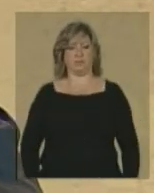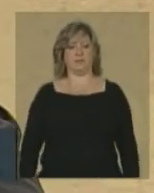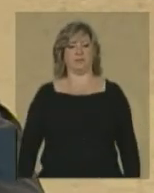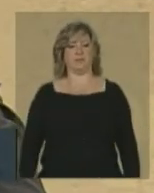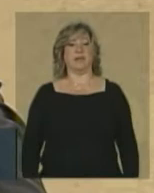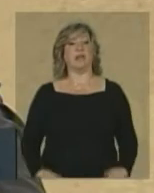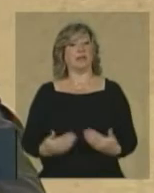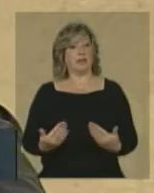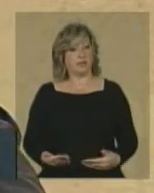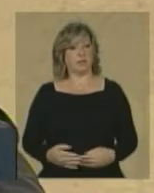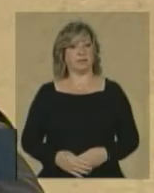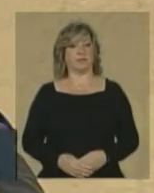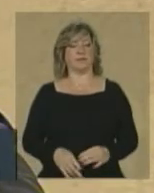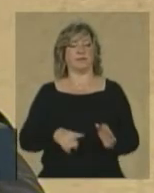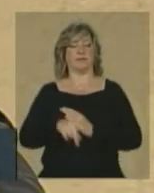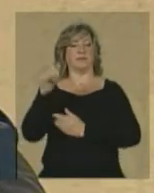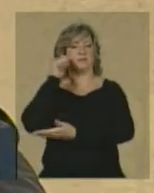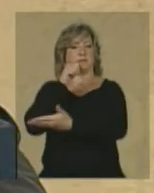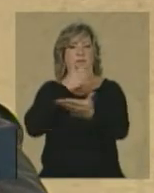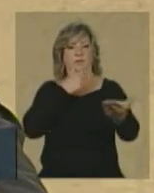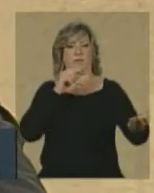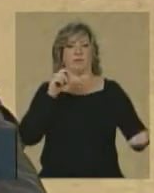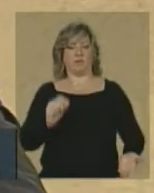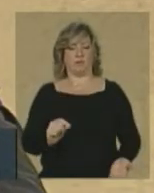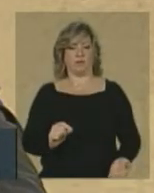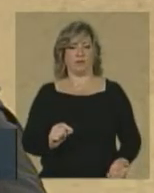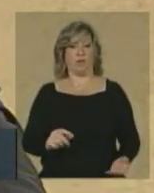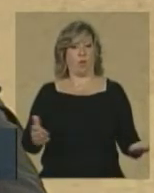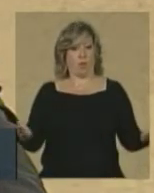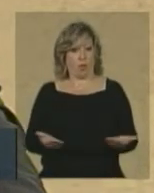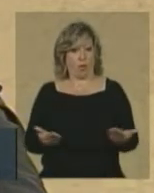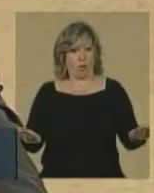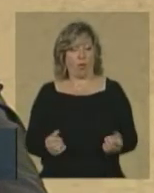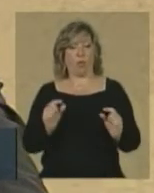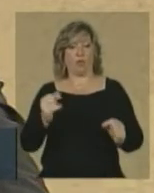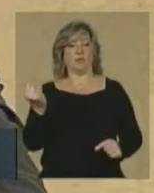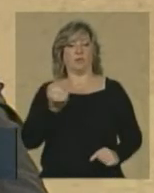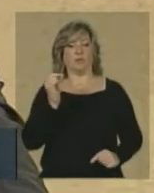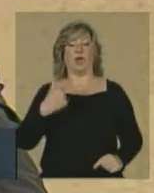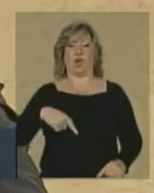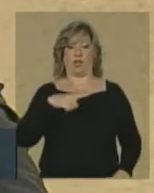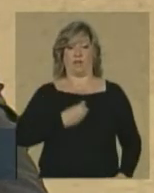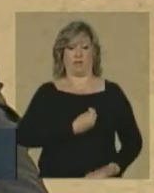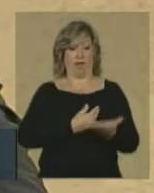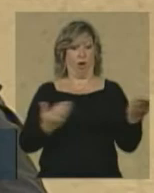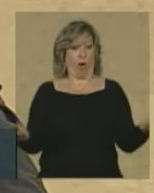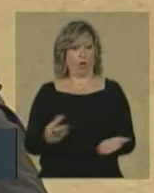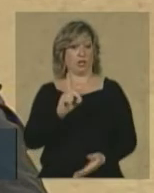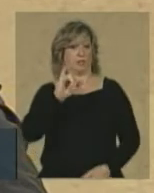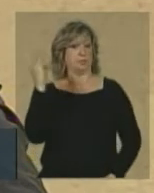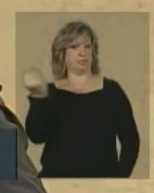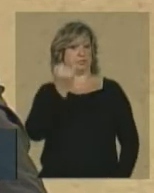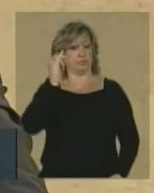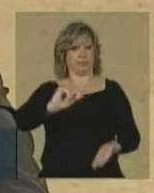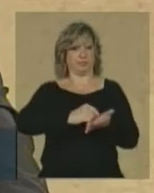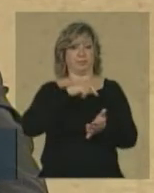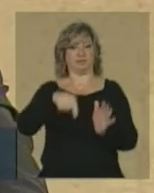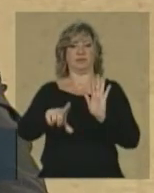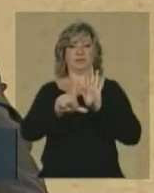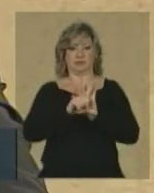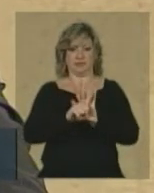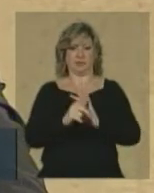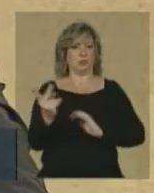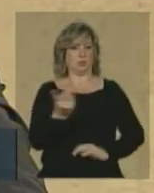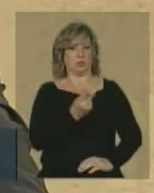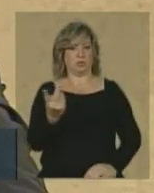Portanto senhoras e senhores é inequívoco que hoje estamos a vivenciar um fato histórico consistente na sanção